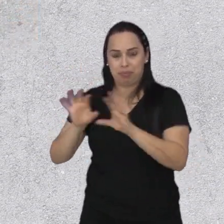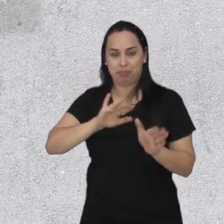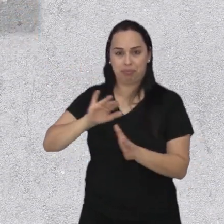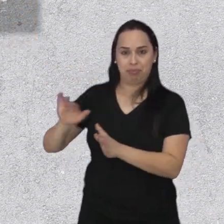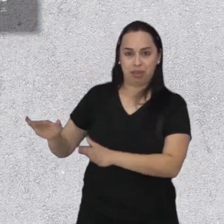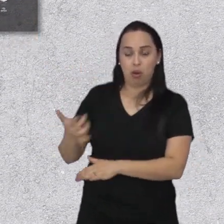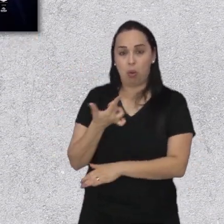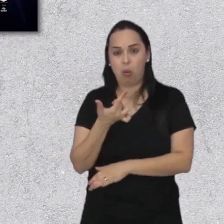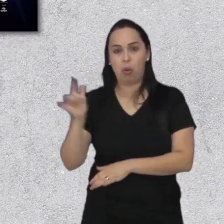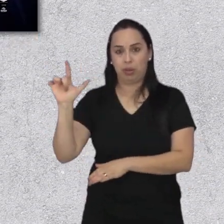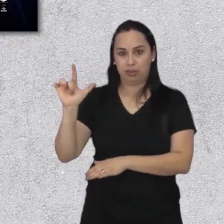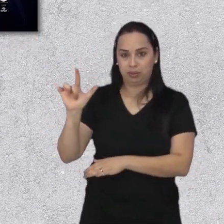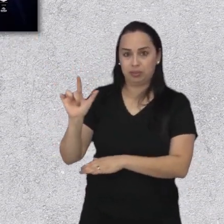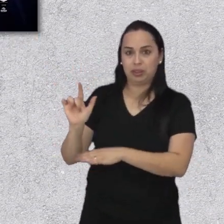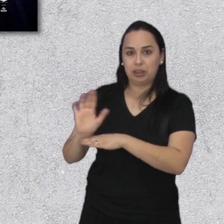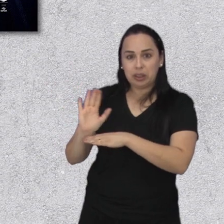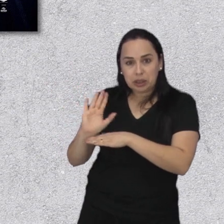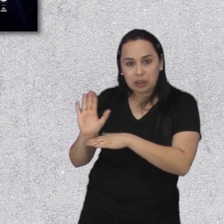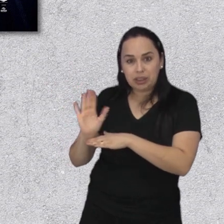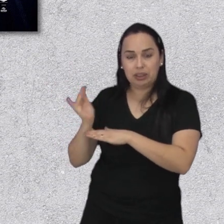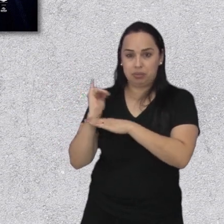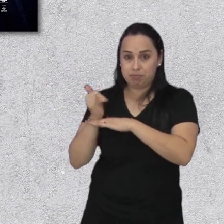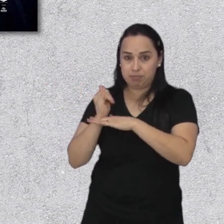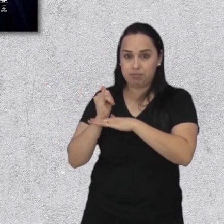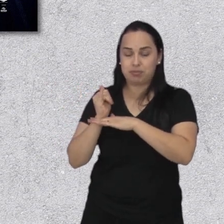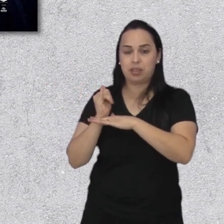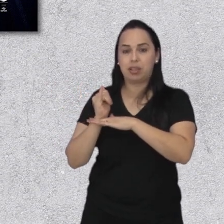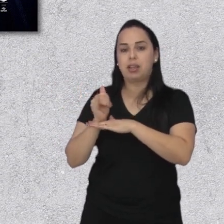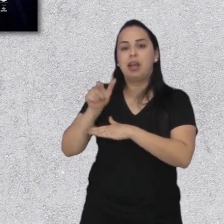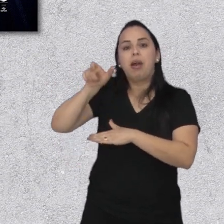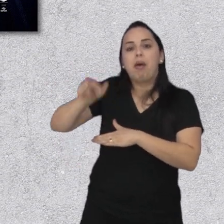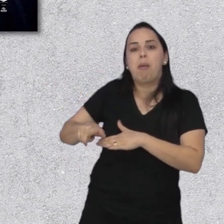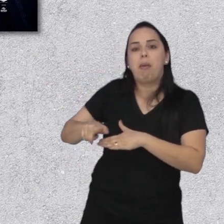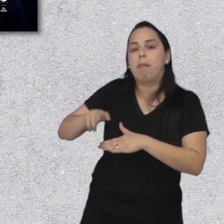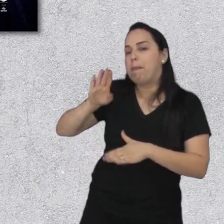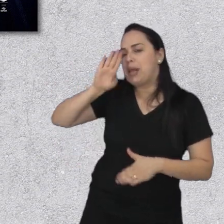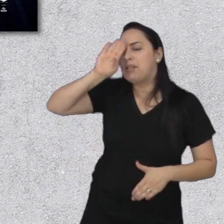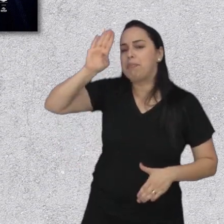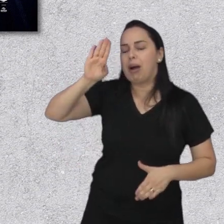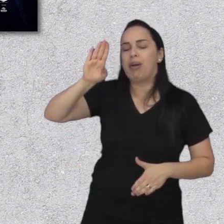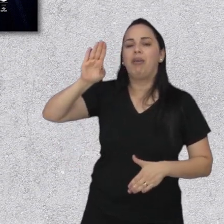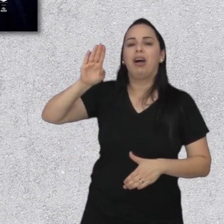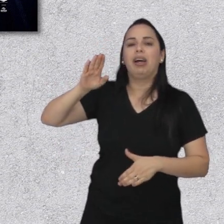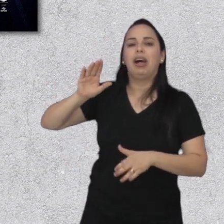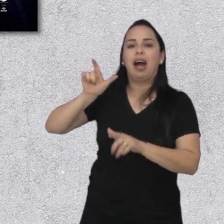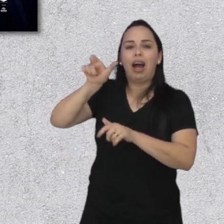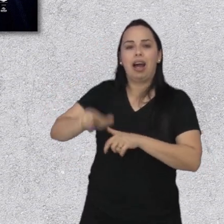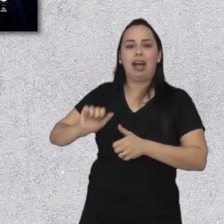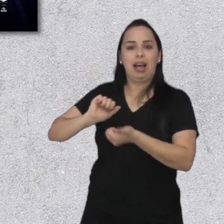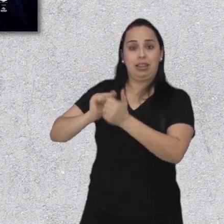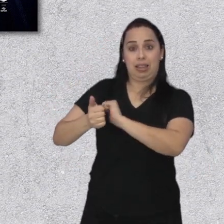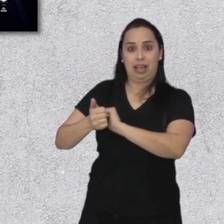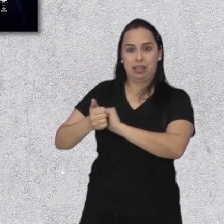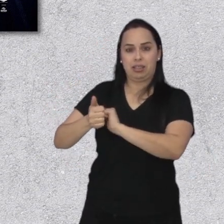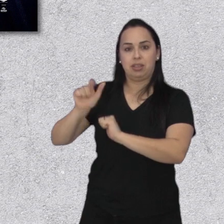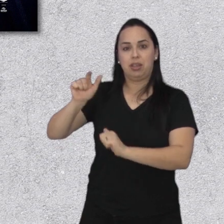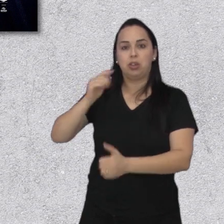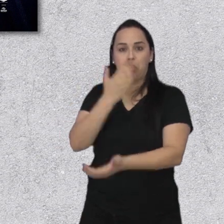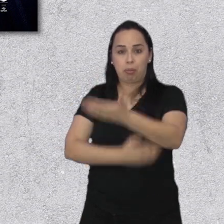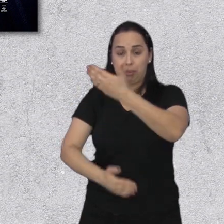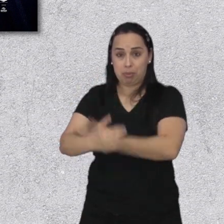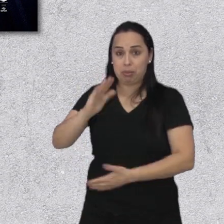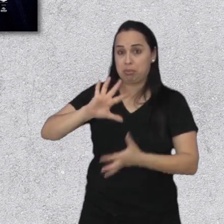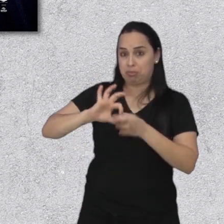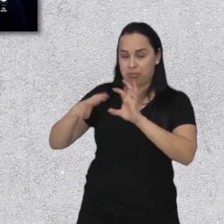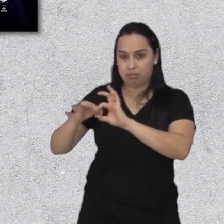O documentário Para Todos acompanha alguns dos principais atletas brasileiros nos Jogos Paralímpicos de 2016,